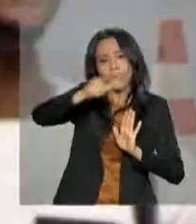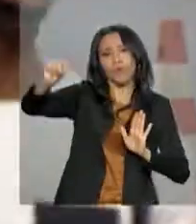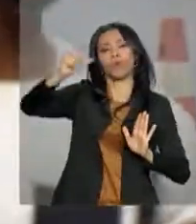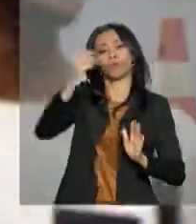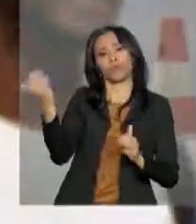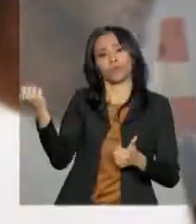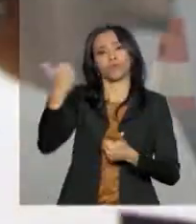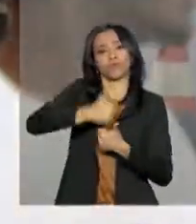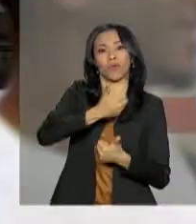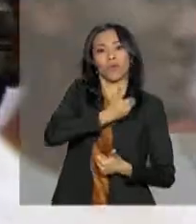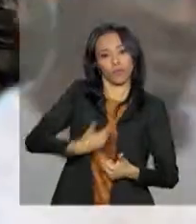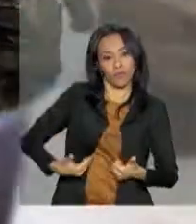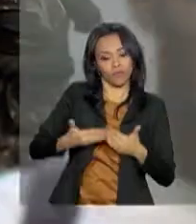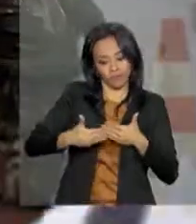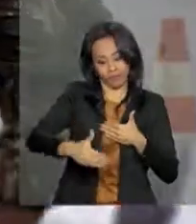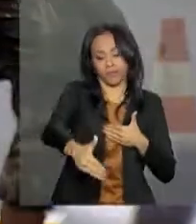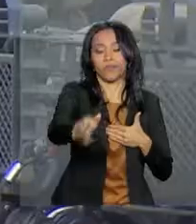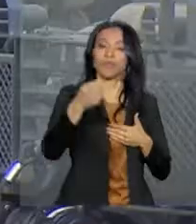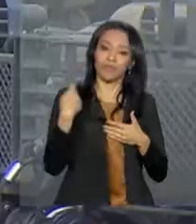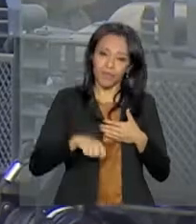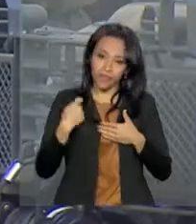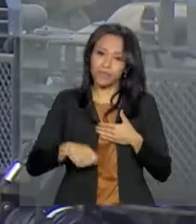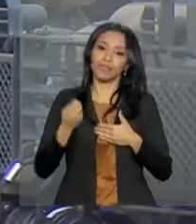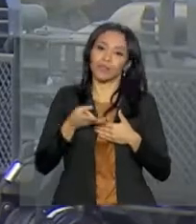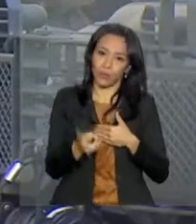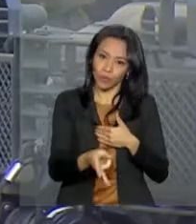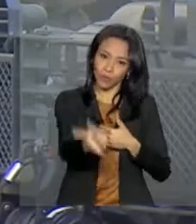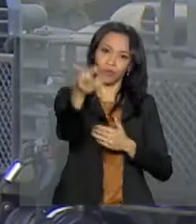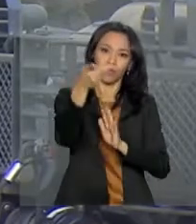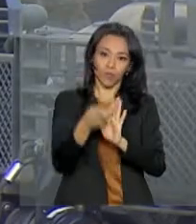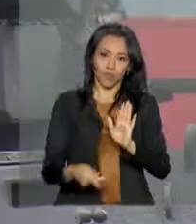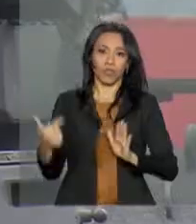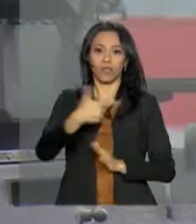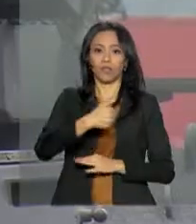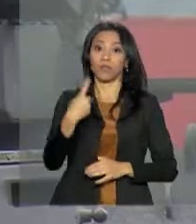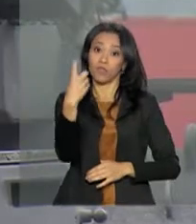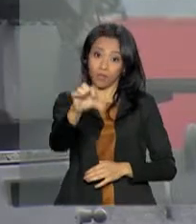vão precisar ter continuidade a partir de 2019.